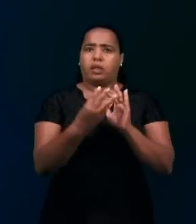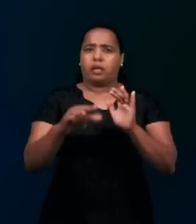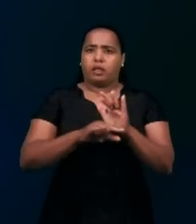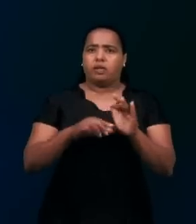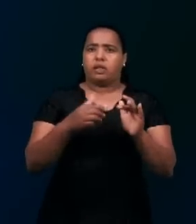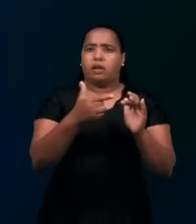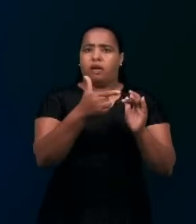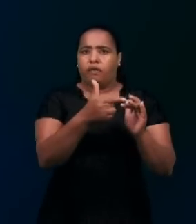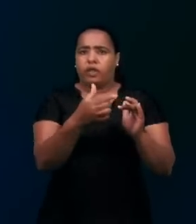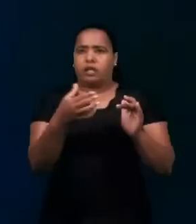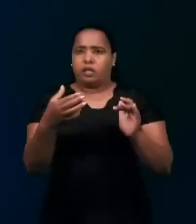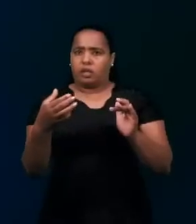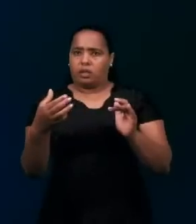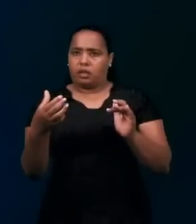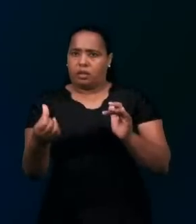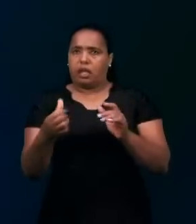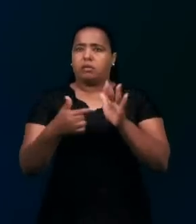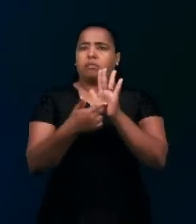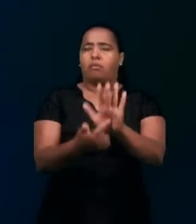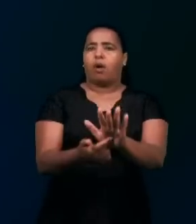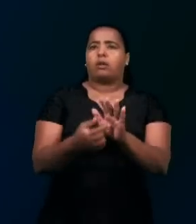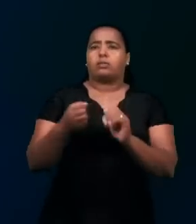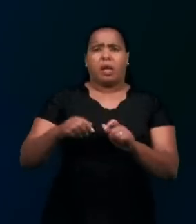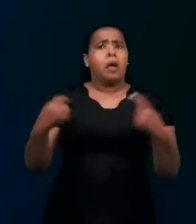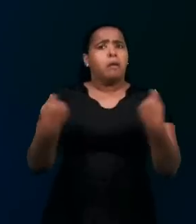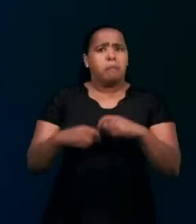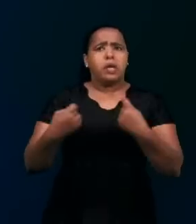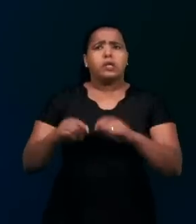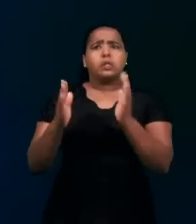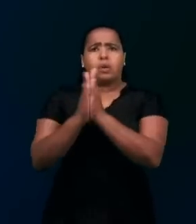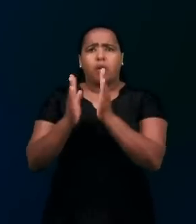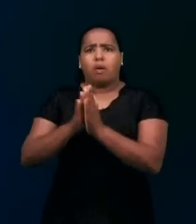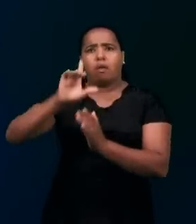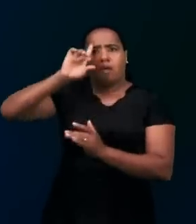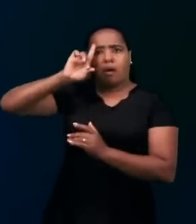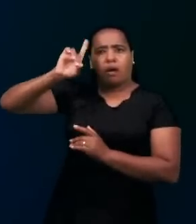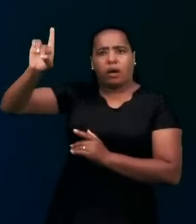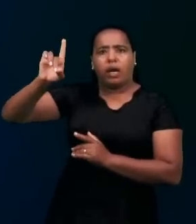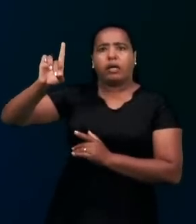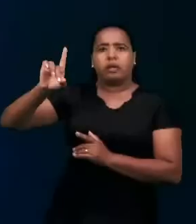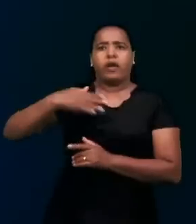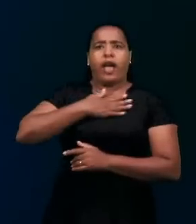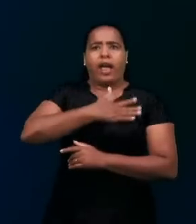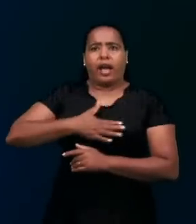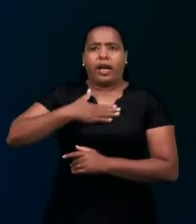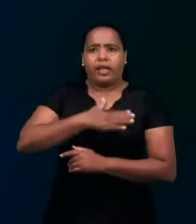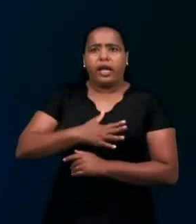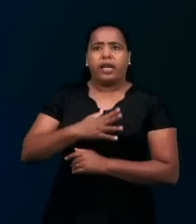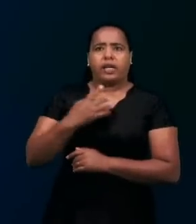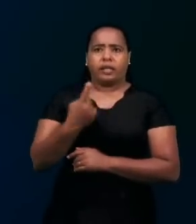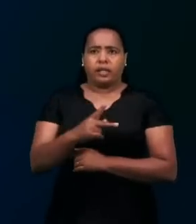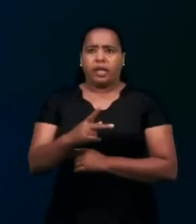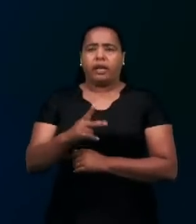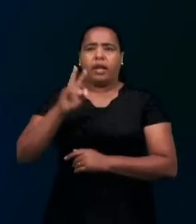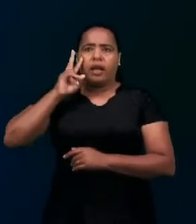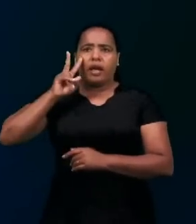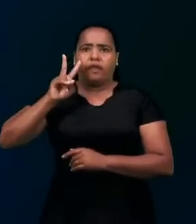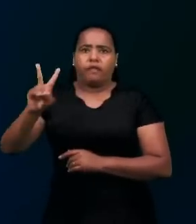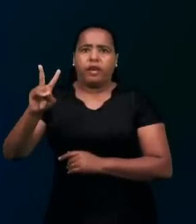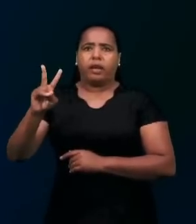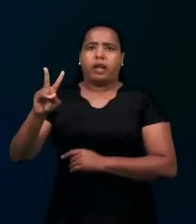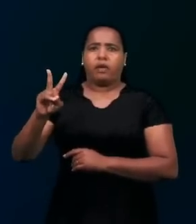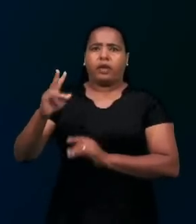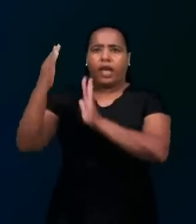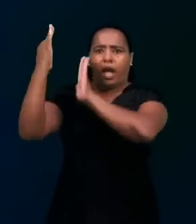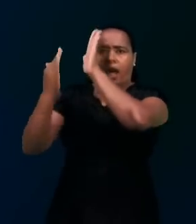De veras orará a Deus, que se agradará a Deus, e verá a sua face com júbilo, e restituirá ao